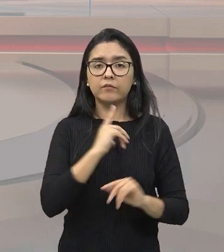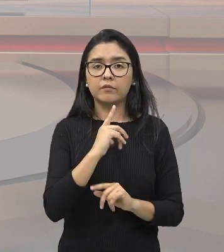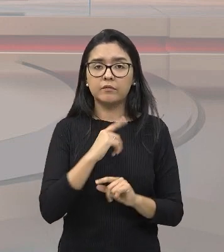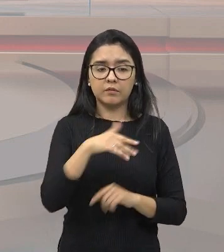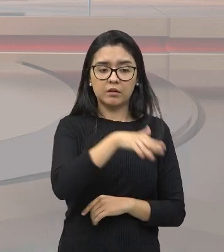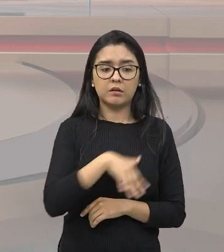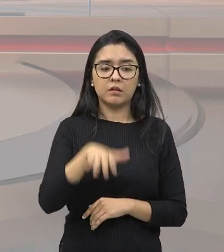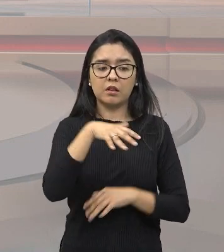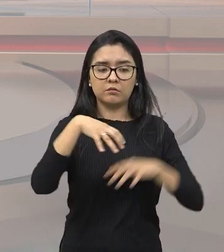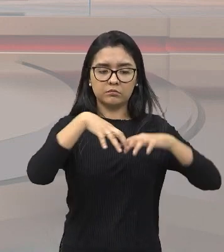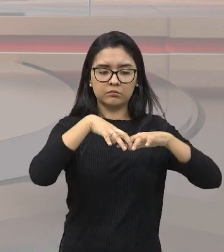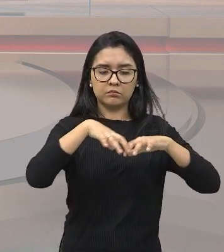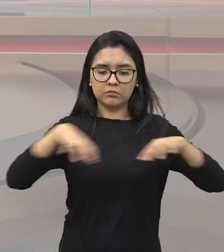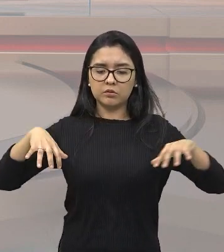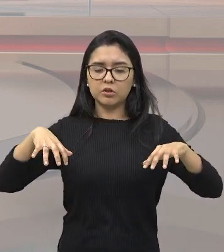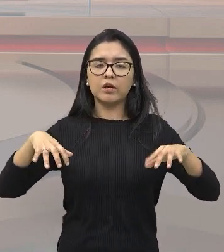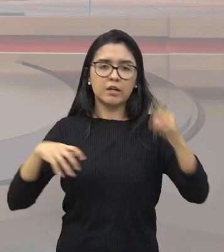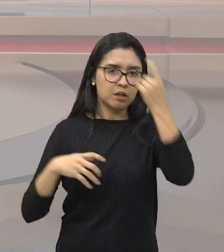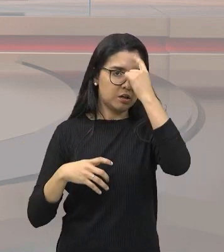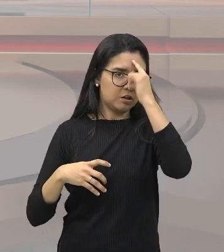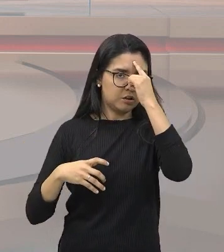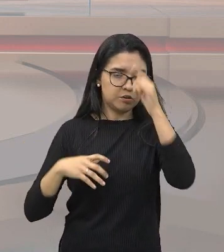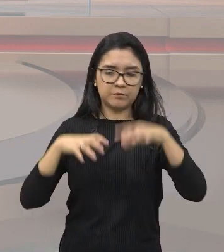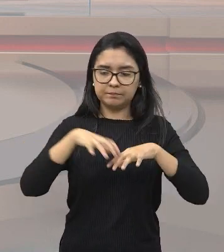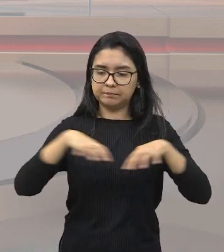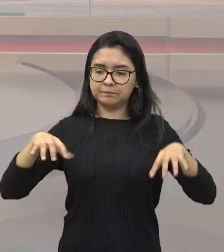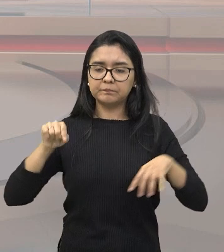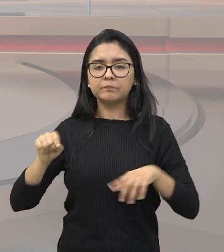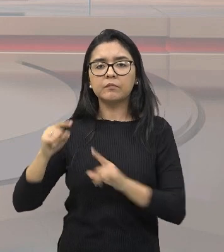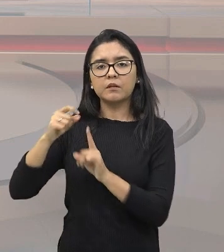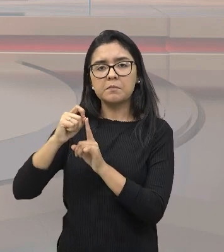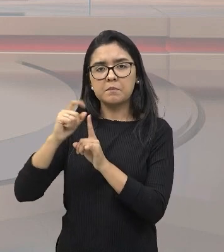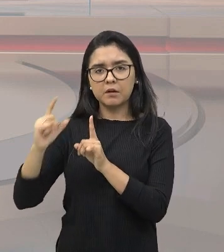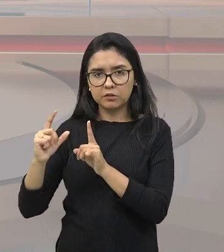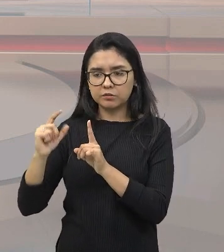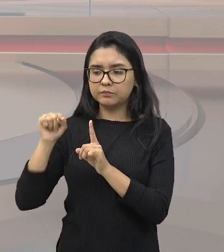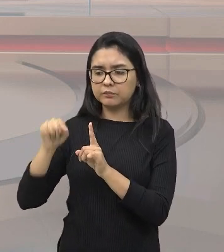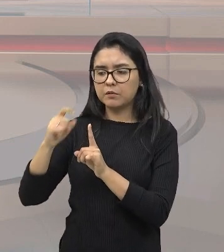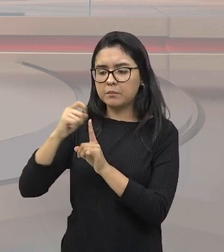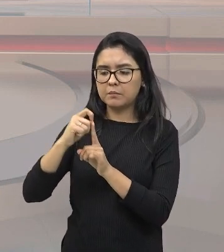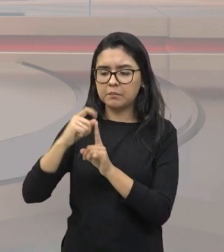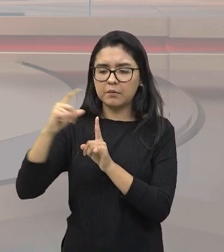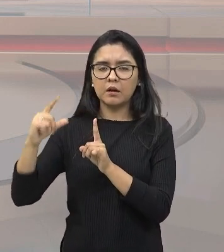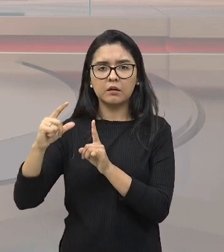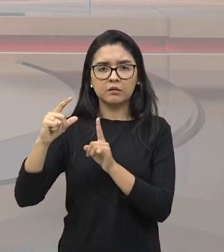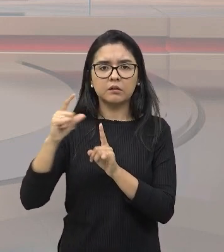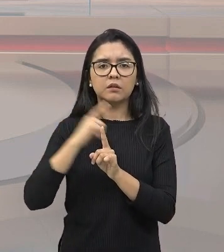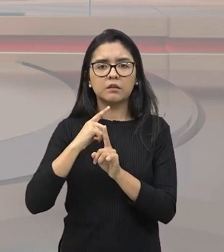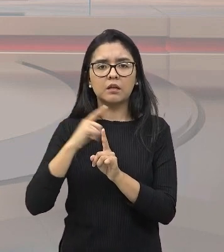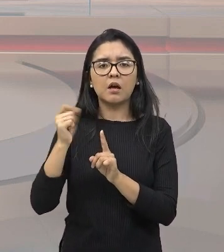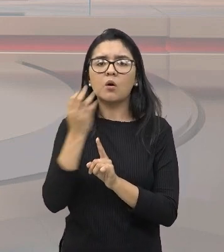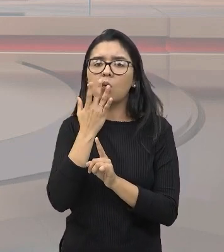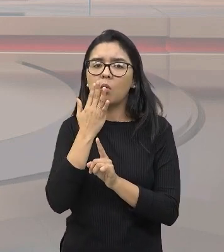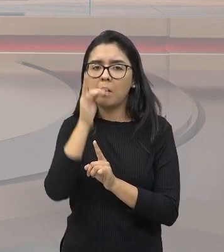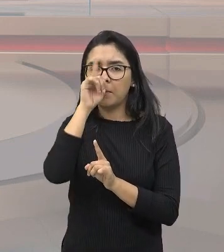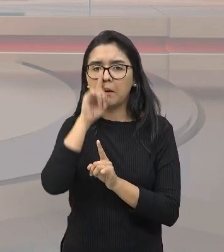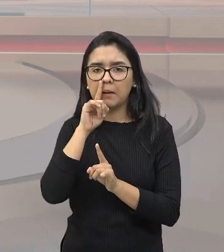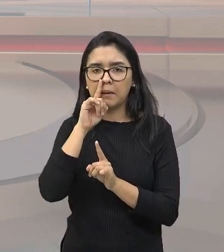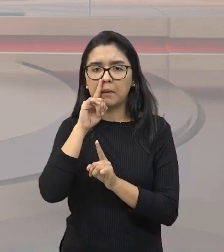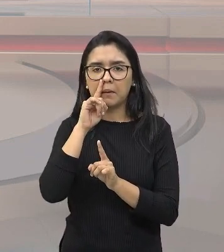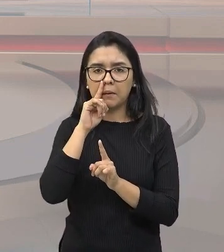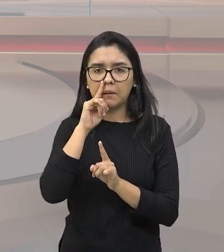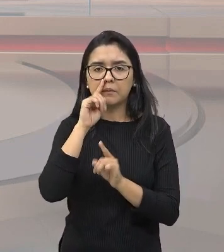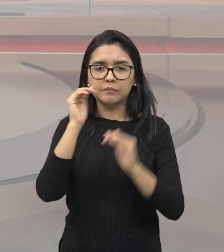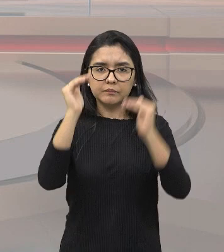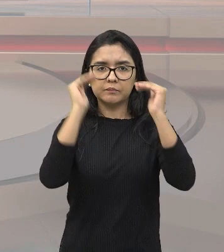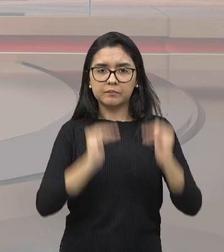sendo dividida em Índia e Paquistão ali, tá bom? Onde o Paquistão ali em cima está de amarelo e nessa cor mais ócreas